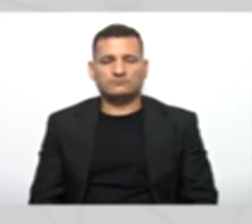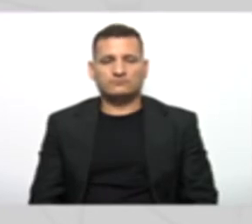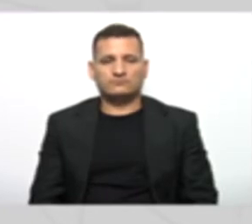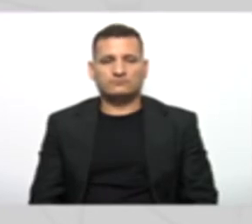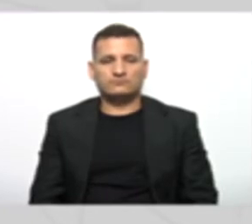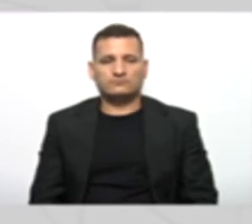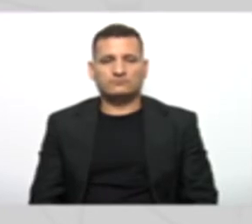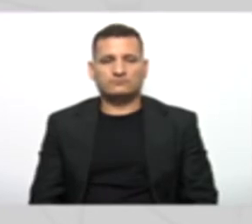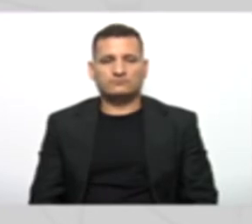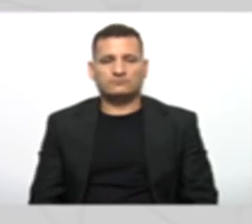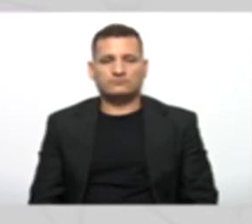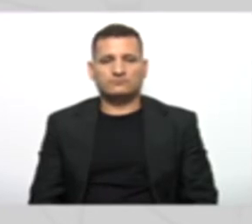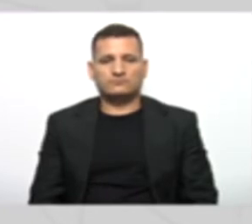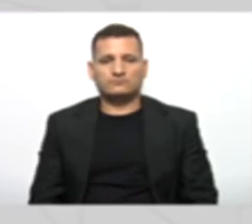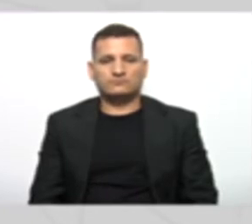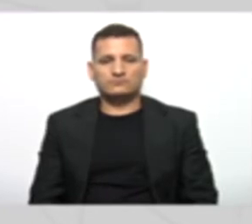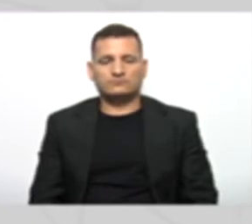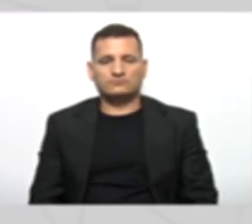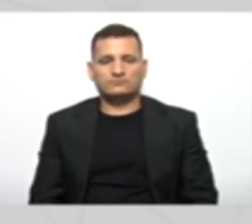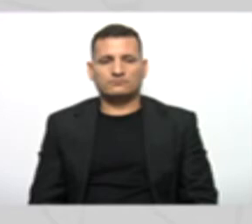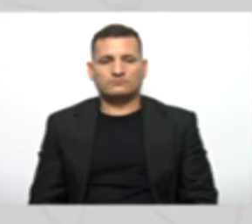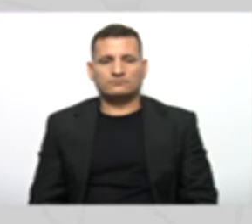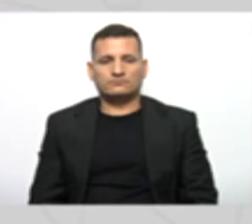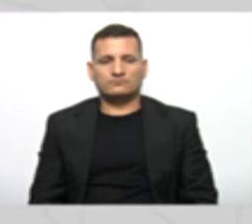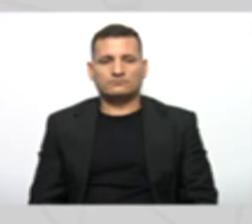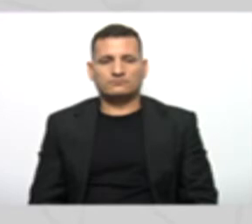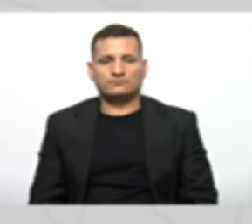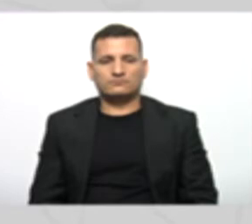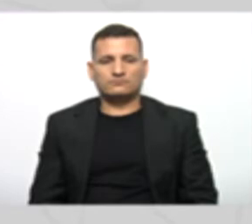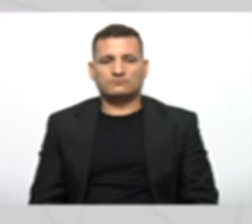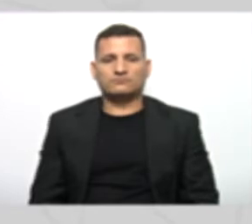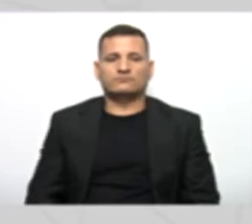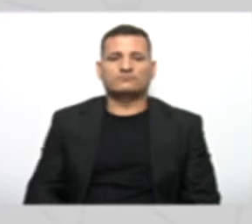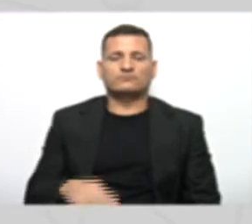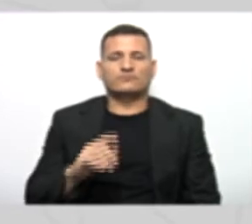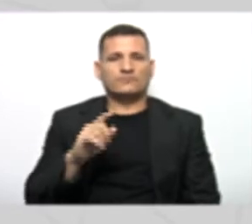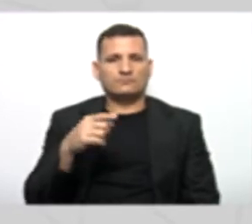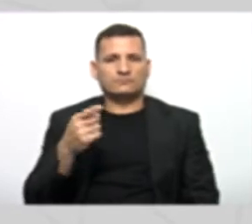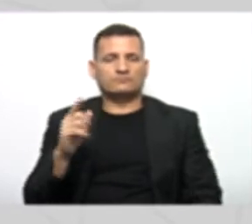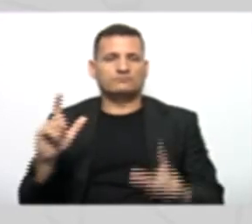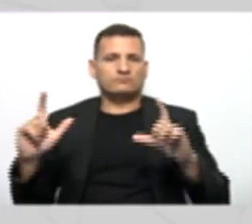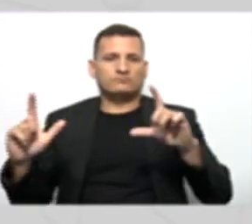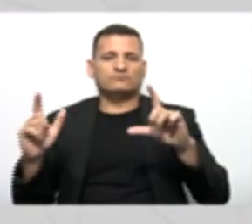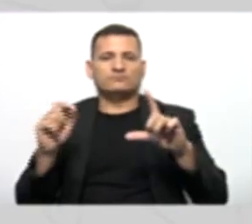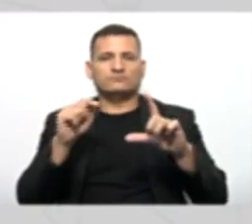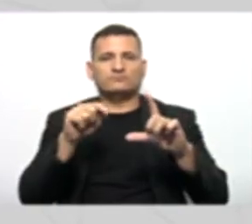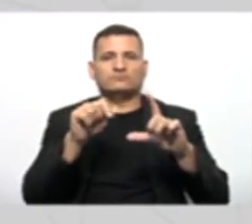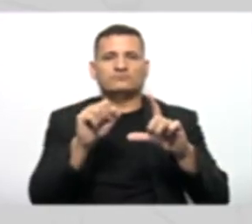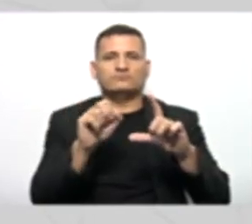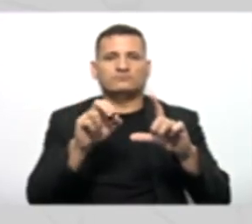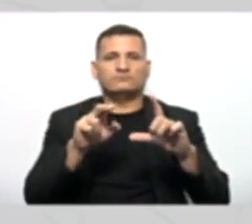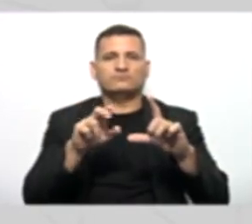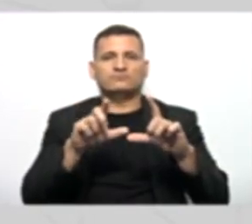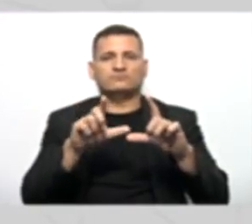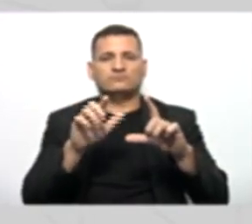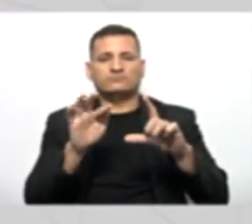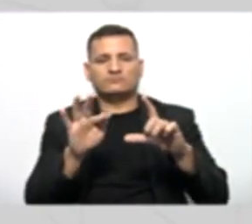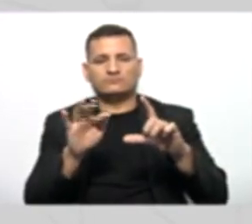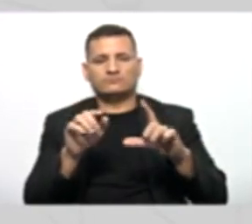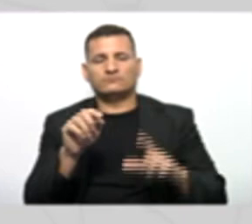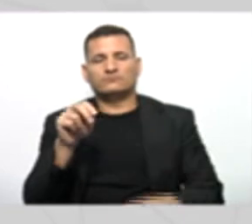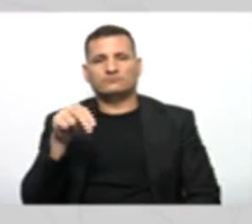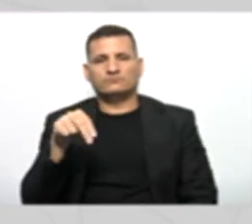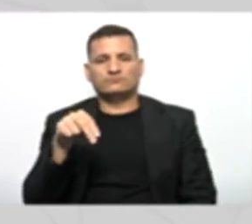Chama aí Seu método Construtor Que é o nosso Método Init E recebe Esses parâmetros Para o nome